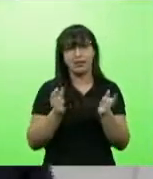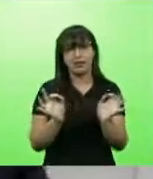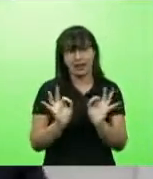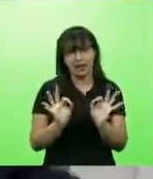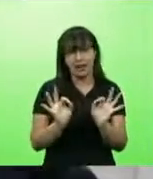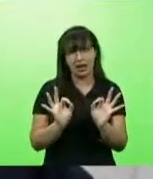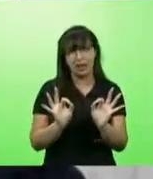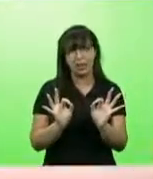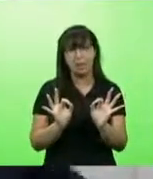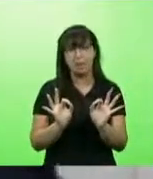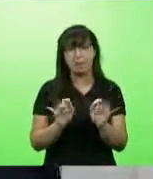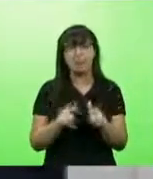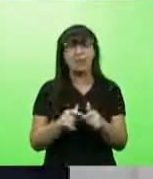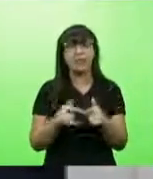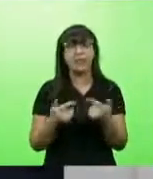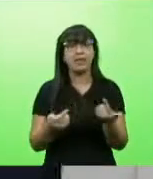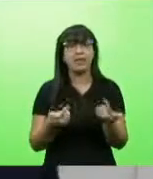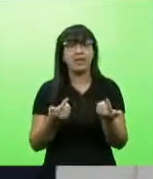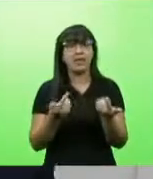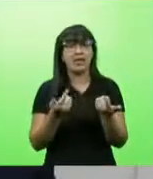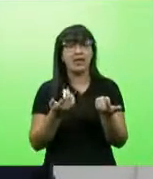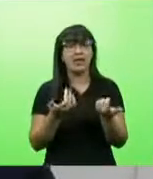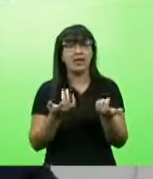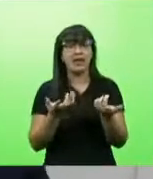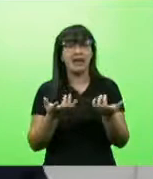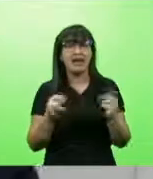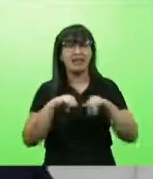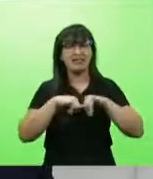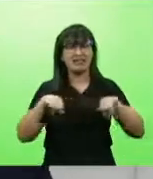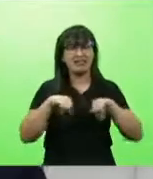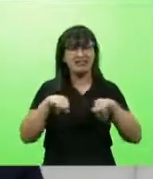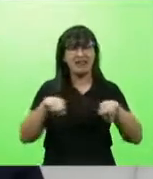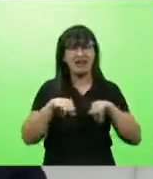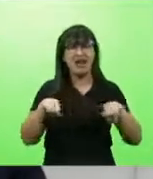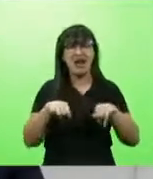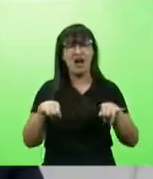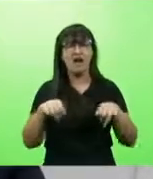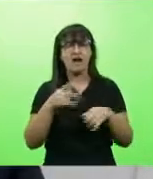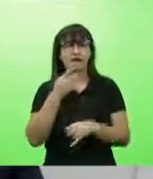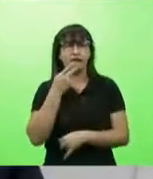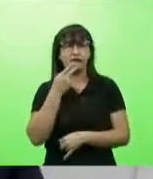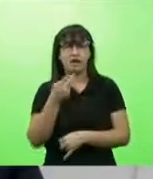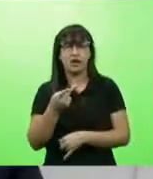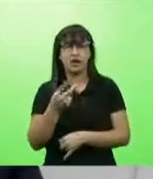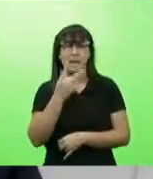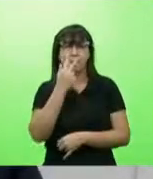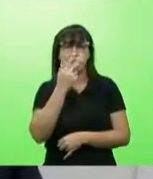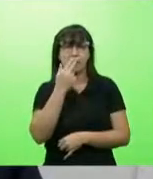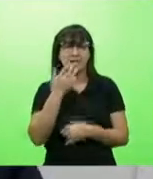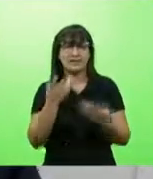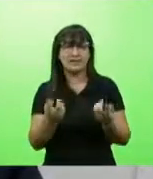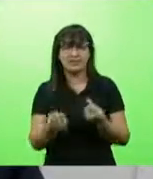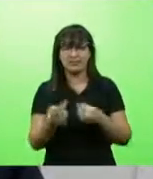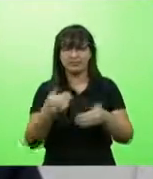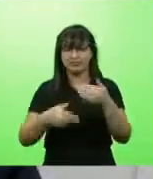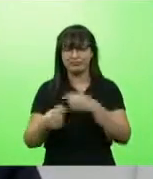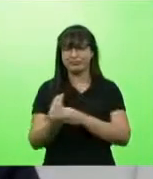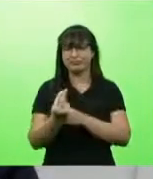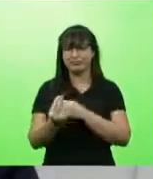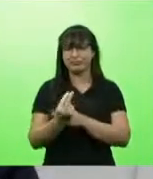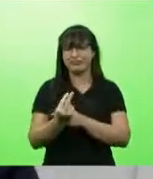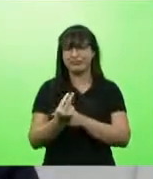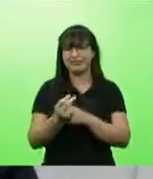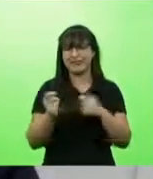E fizeram um oba-oba, como se fosse o tratamento preventivo que resolveu. Nós